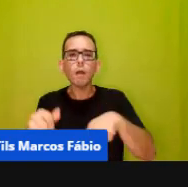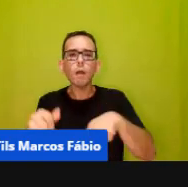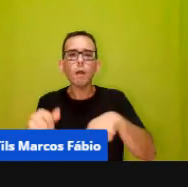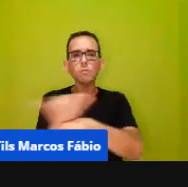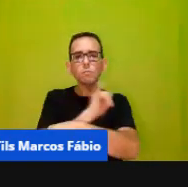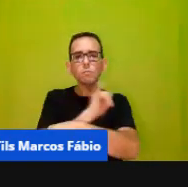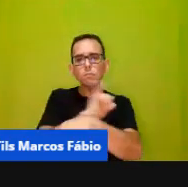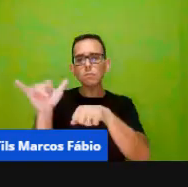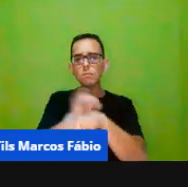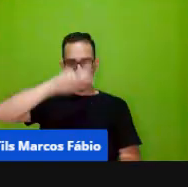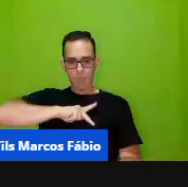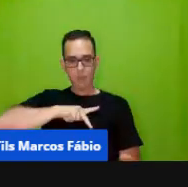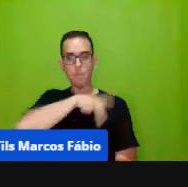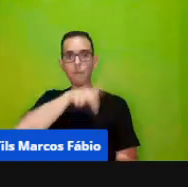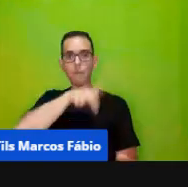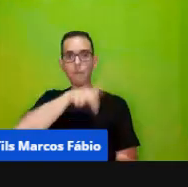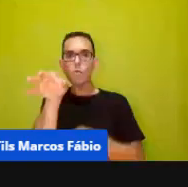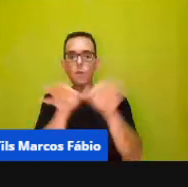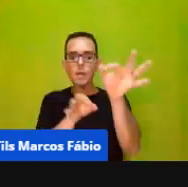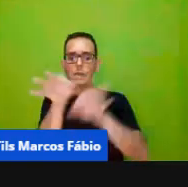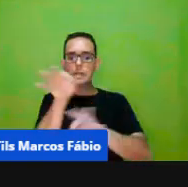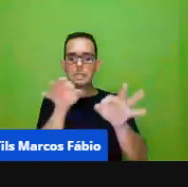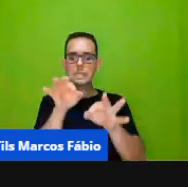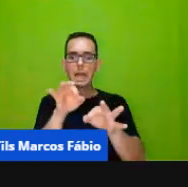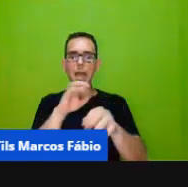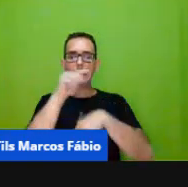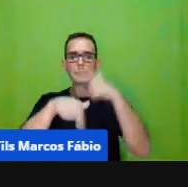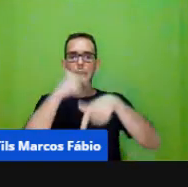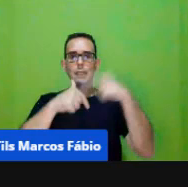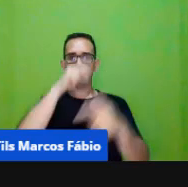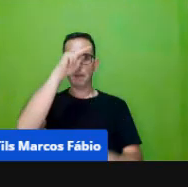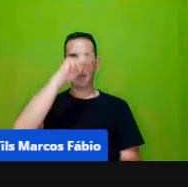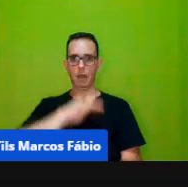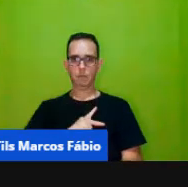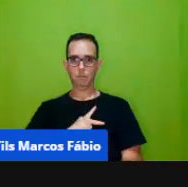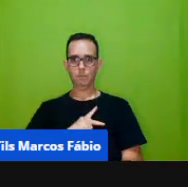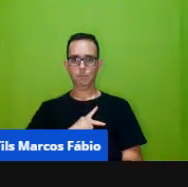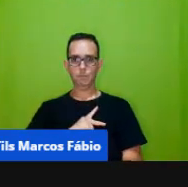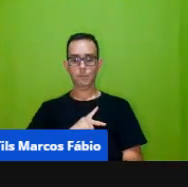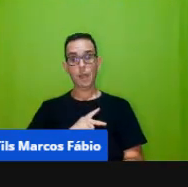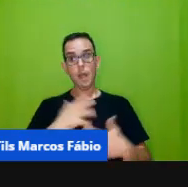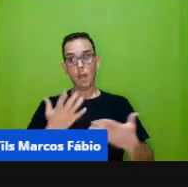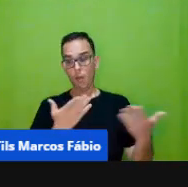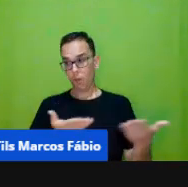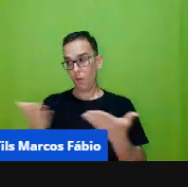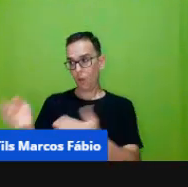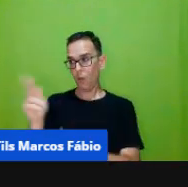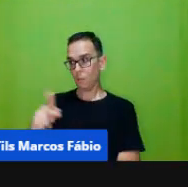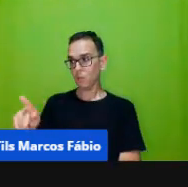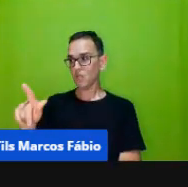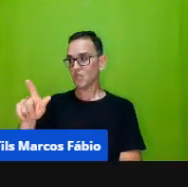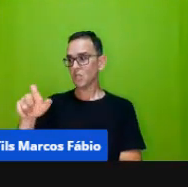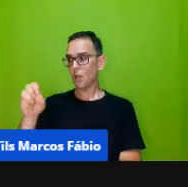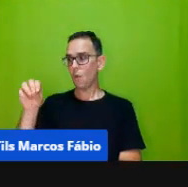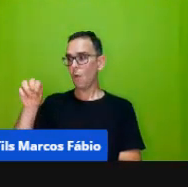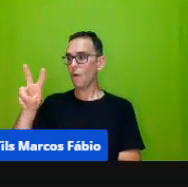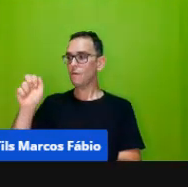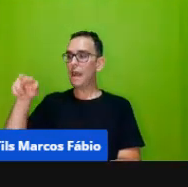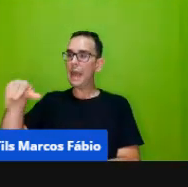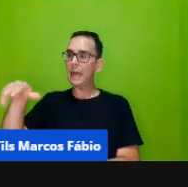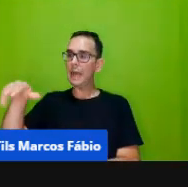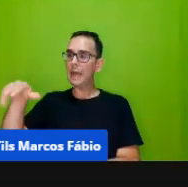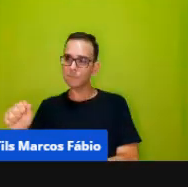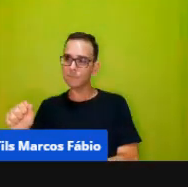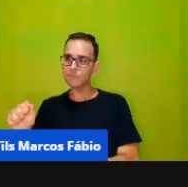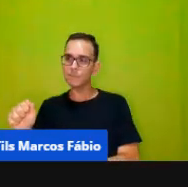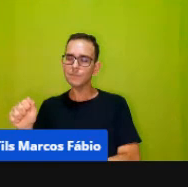organizar o meu trabalho. E aí, então, a gente vai agora com a professora Giovana, né, fazer um passeio por